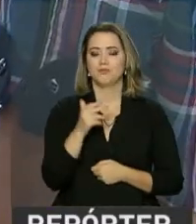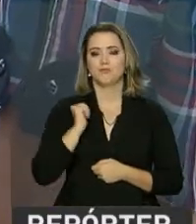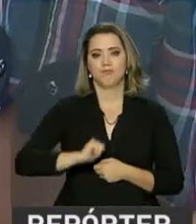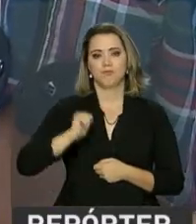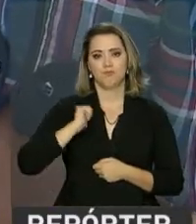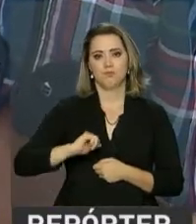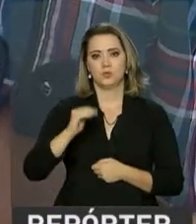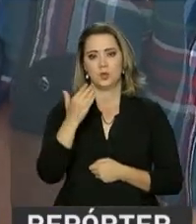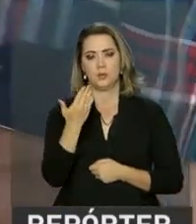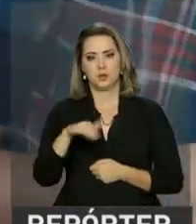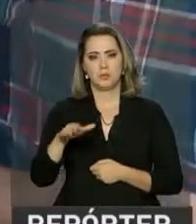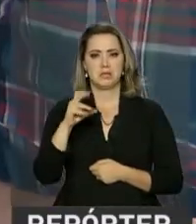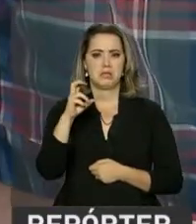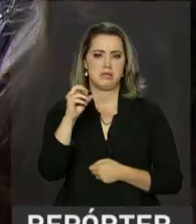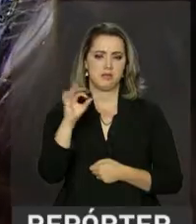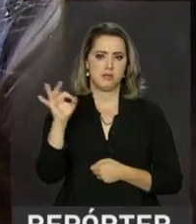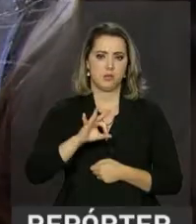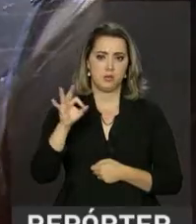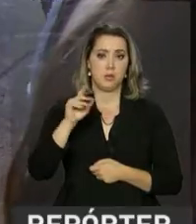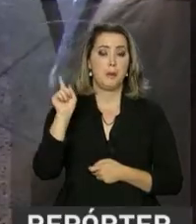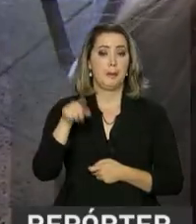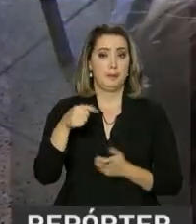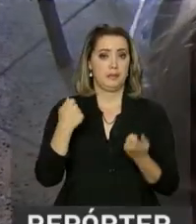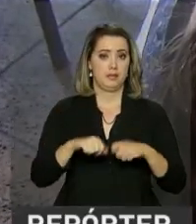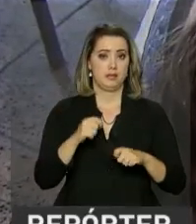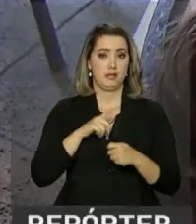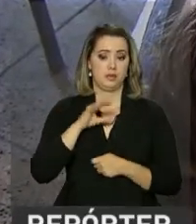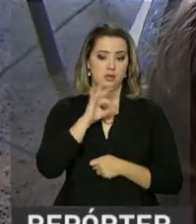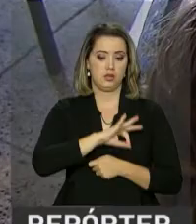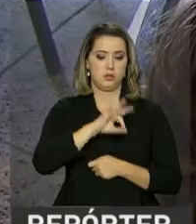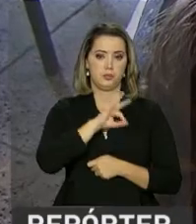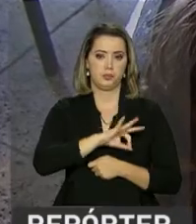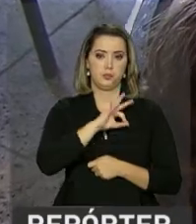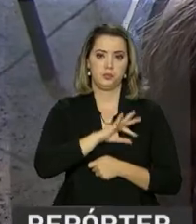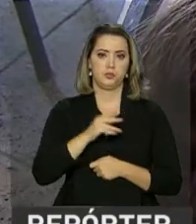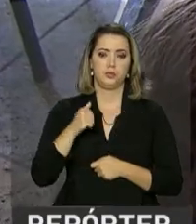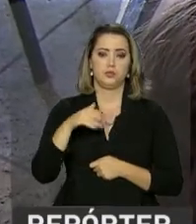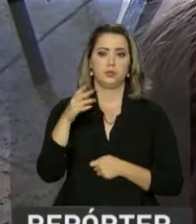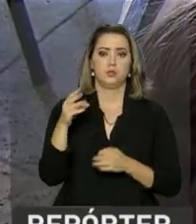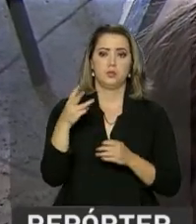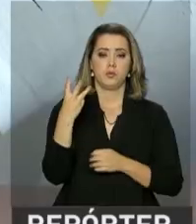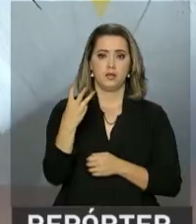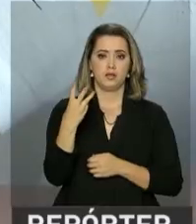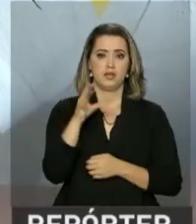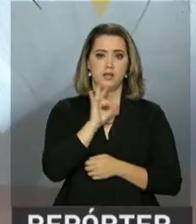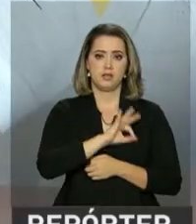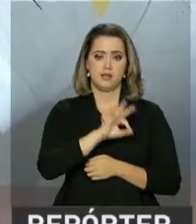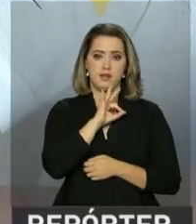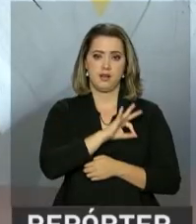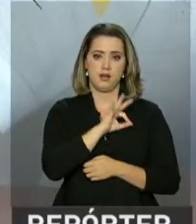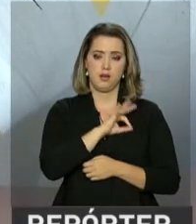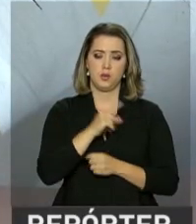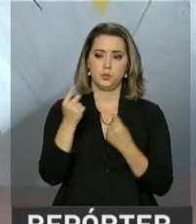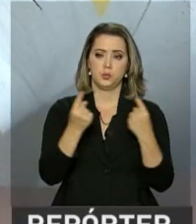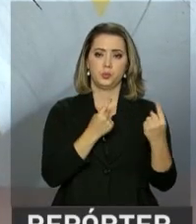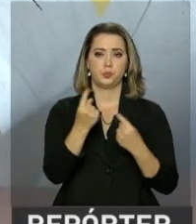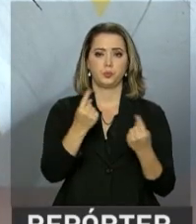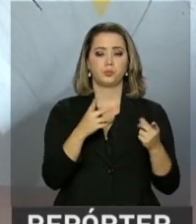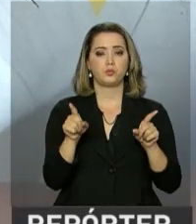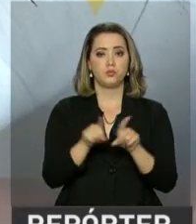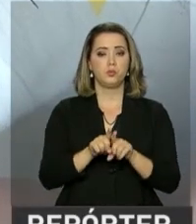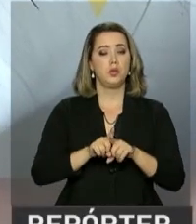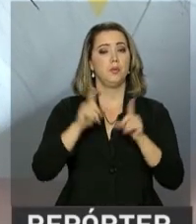bolsas parciais de 50%, é preciso ter renda familiar bruta mensal de até três salários mínimos por pessoa.